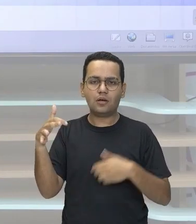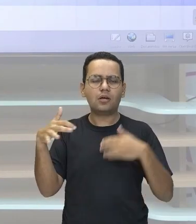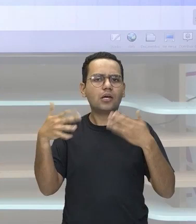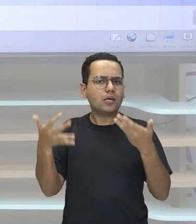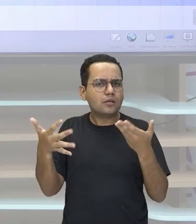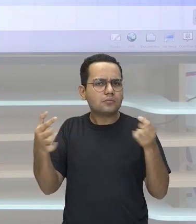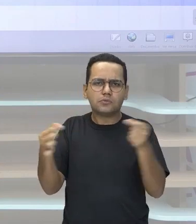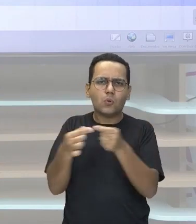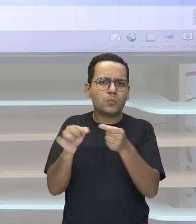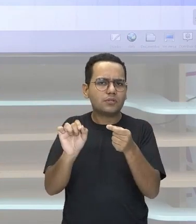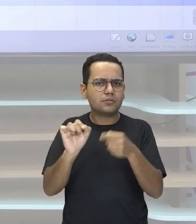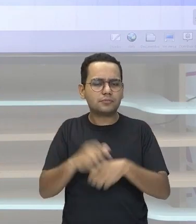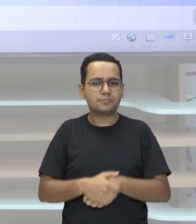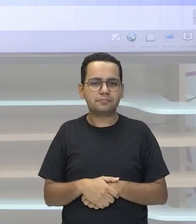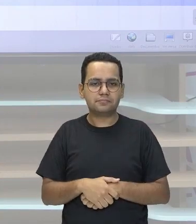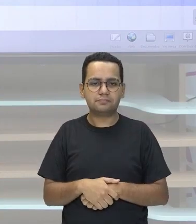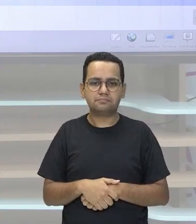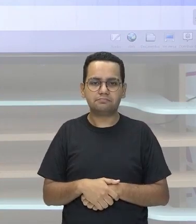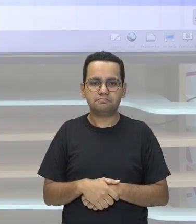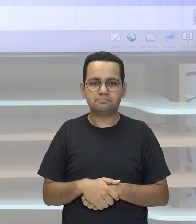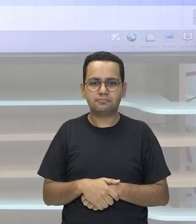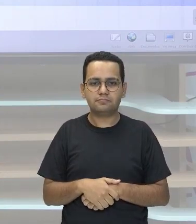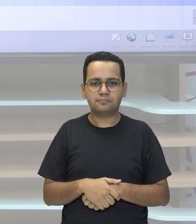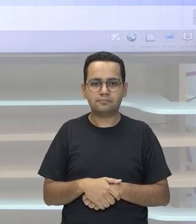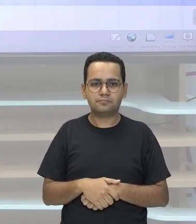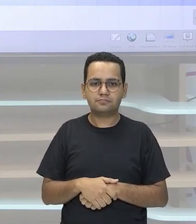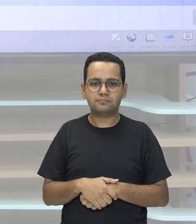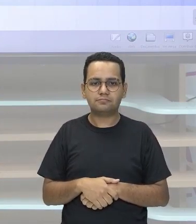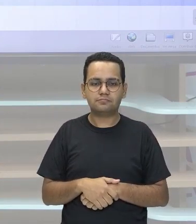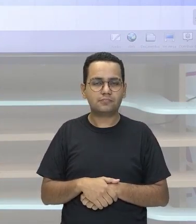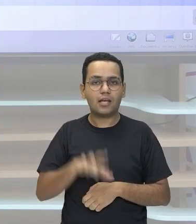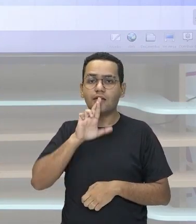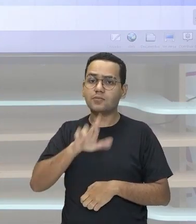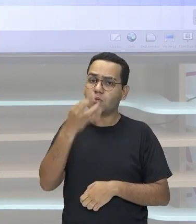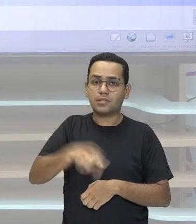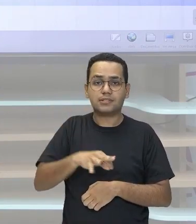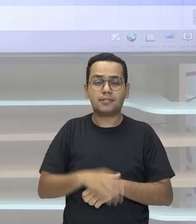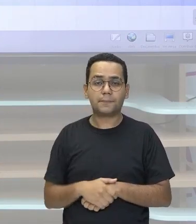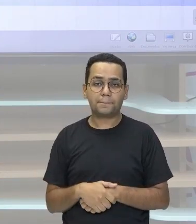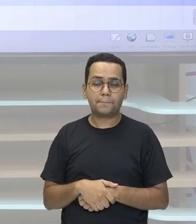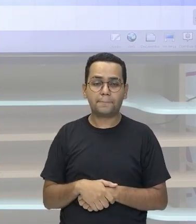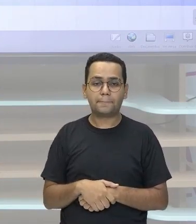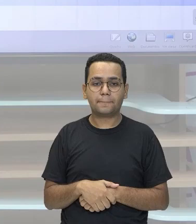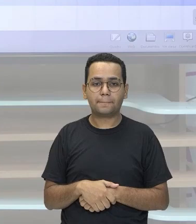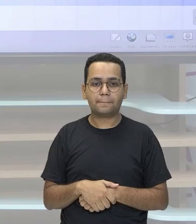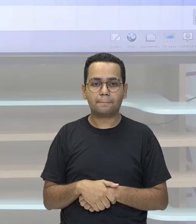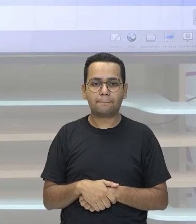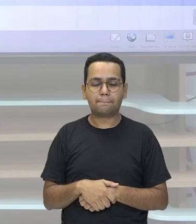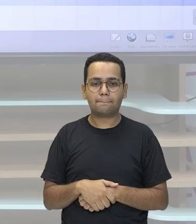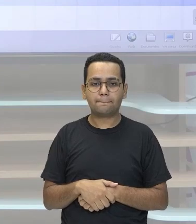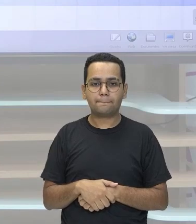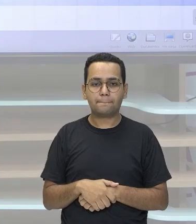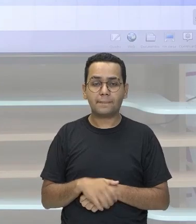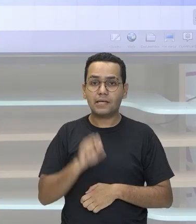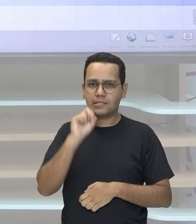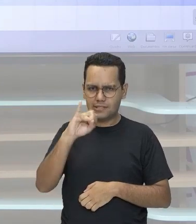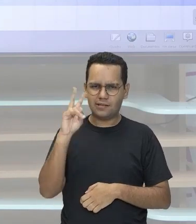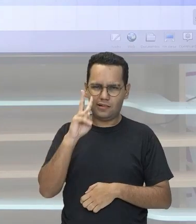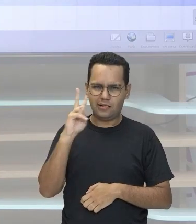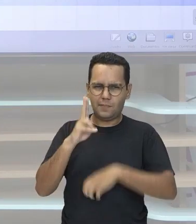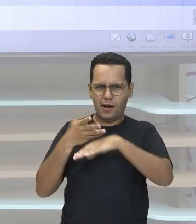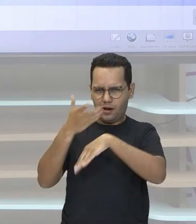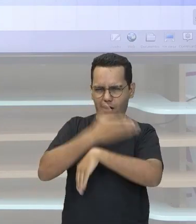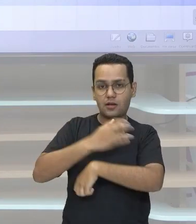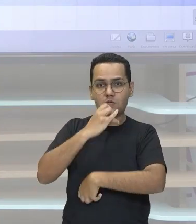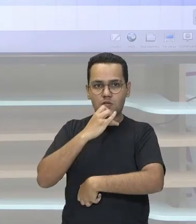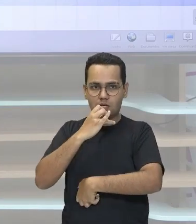Que eu exatamente Deixo como ele está Nos casos anteriores O número